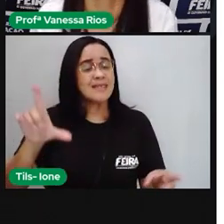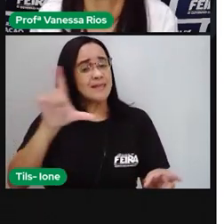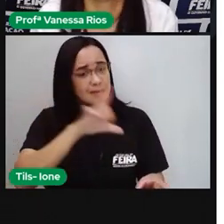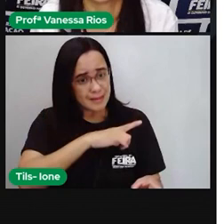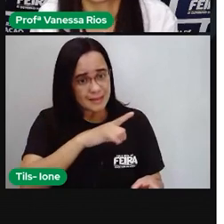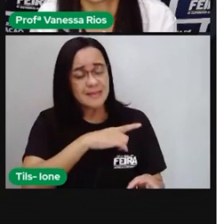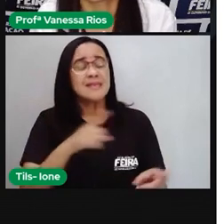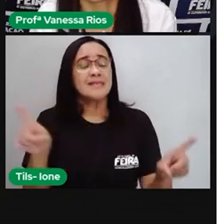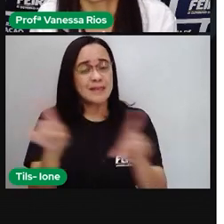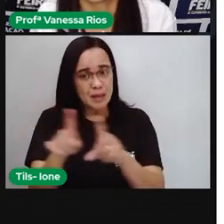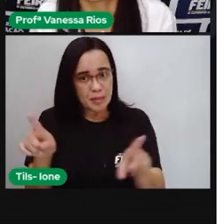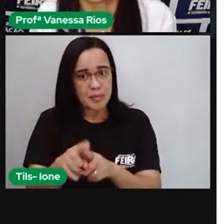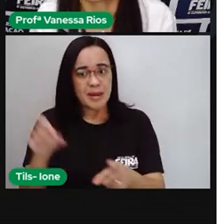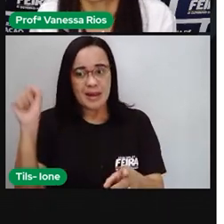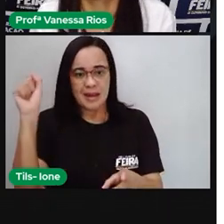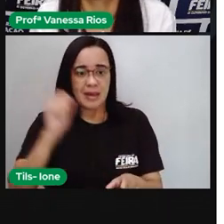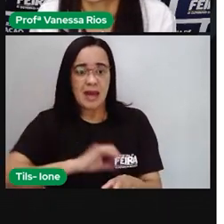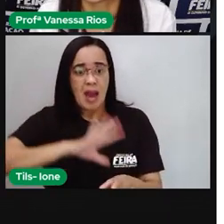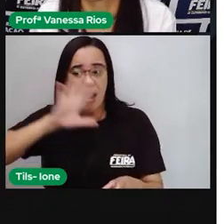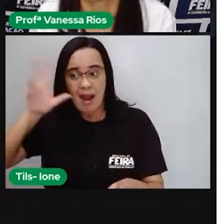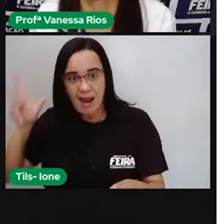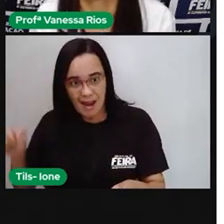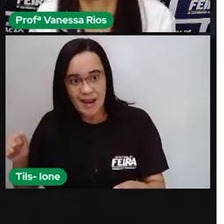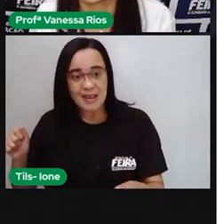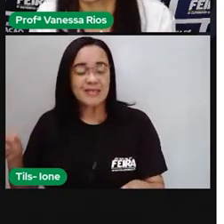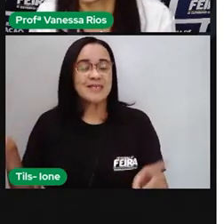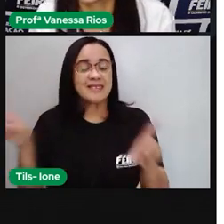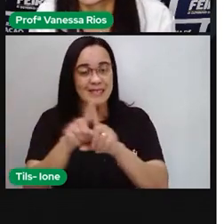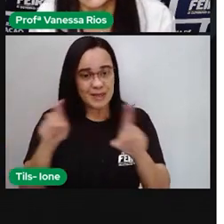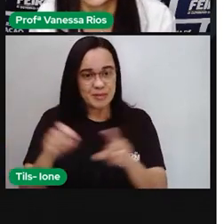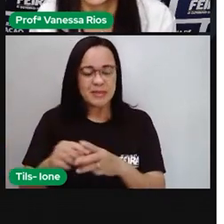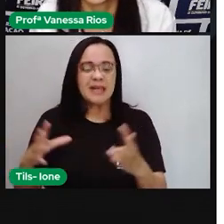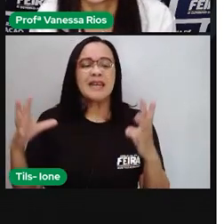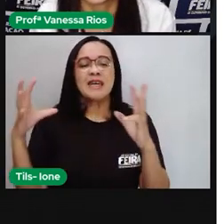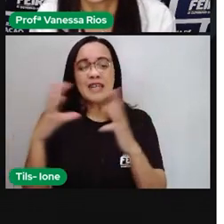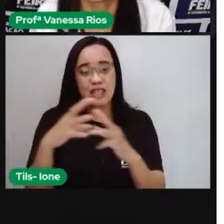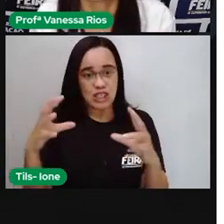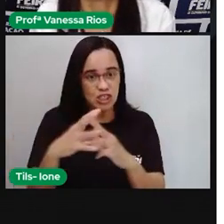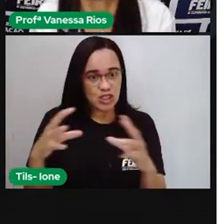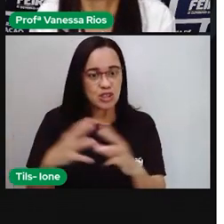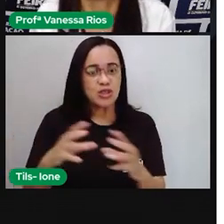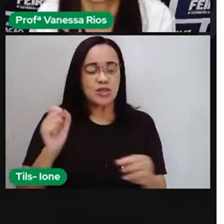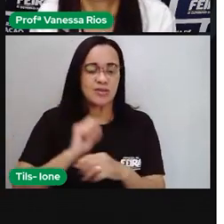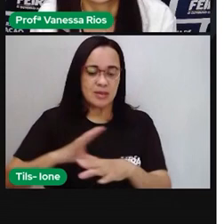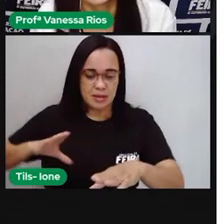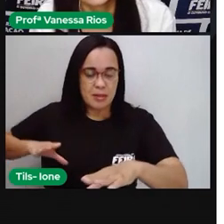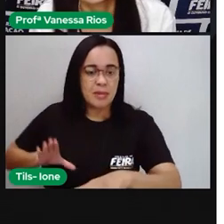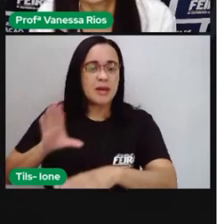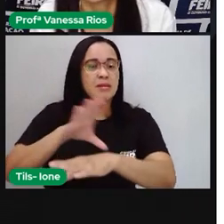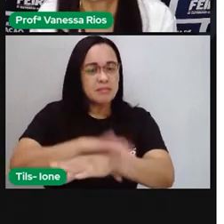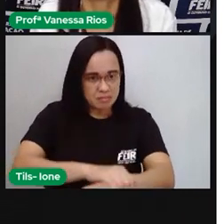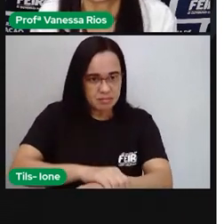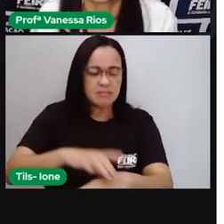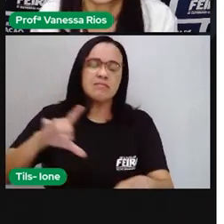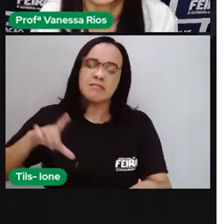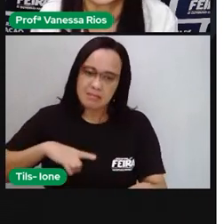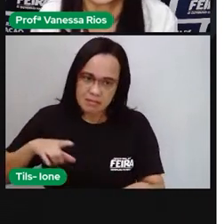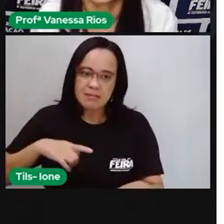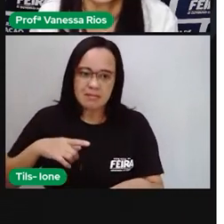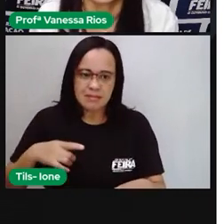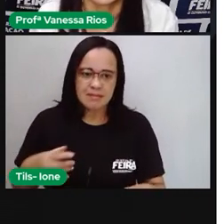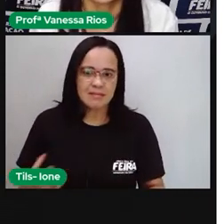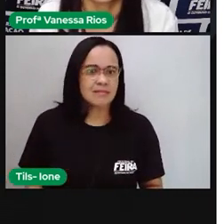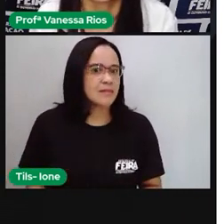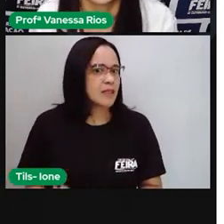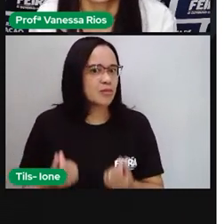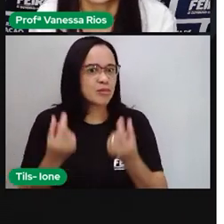e também dos europeus, fazendo com que a diversidade cultural do nordeste tenha tanto valor, tenha tanta riqueza.